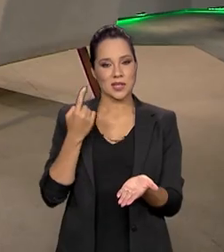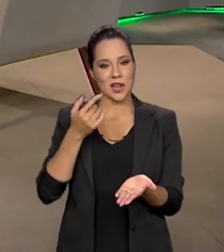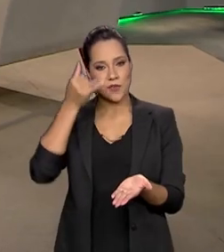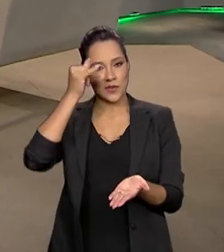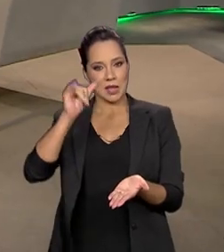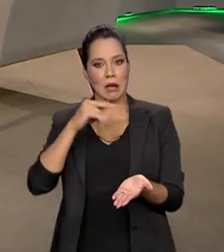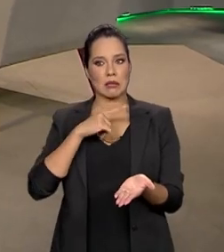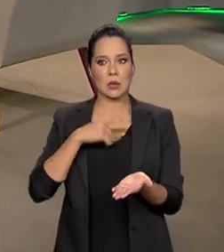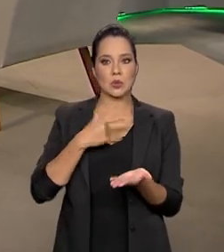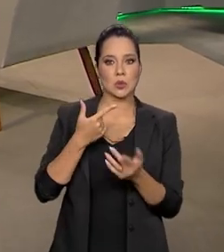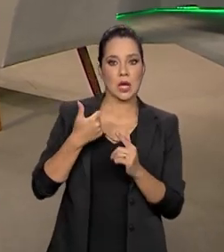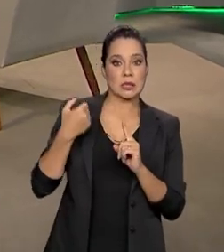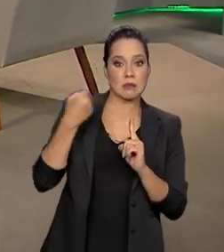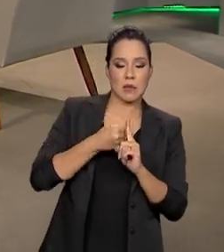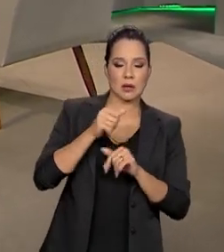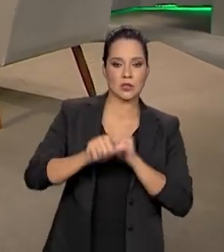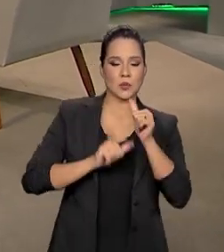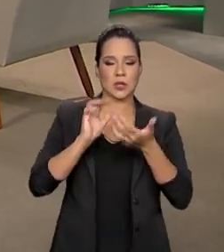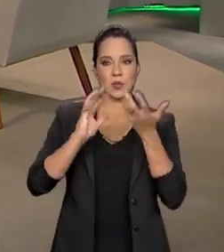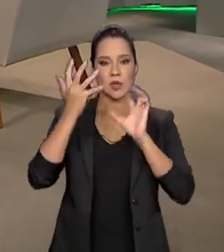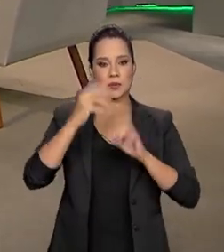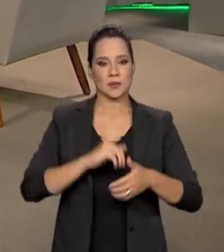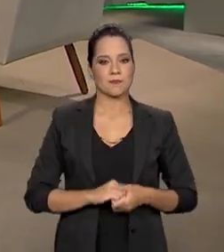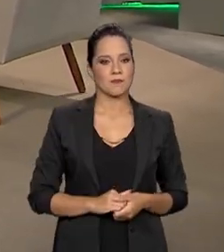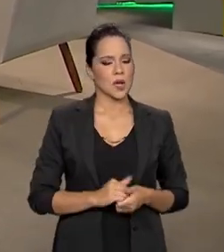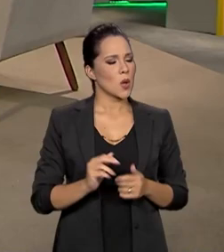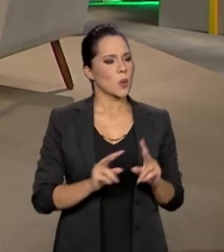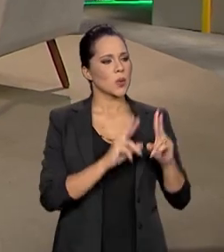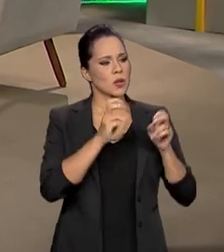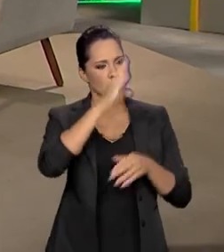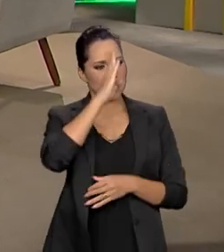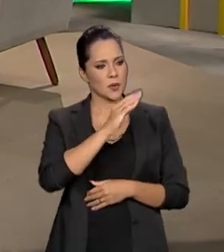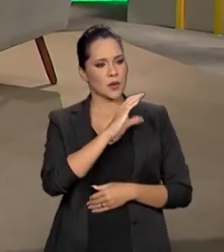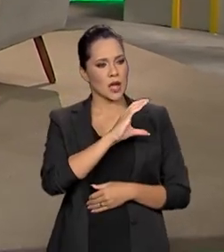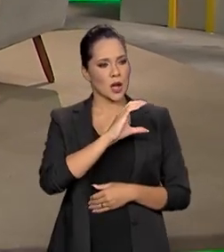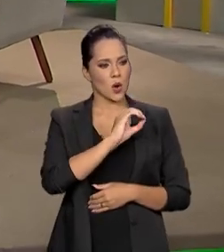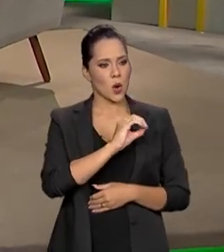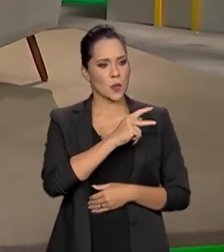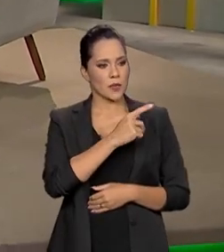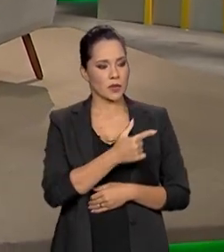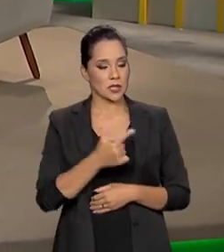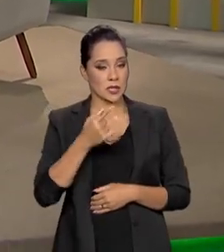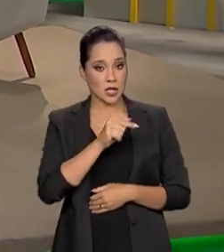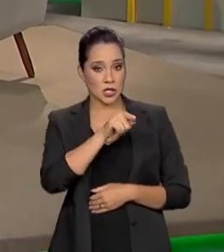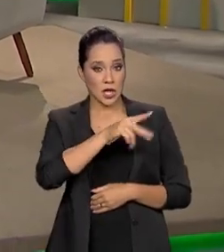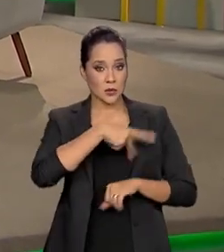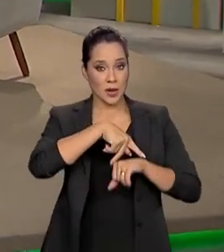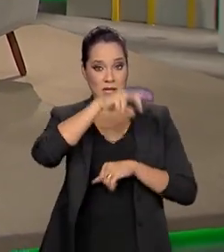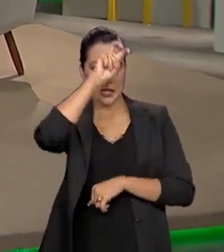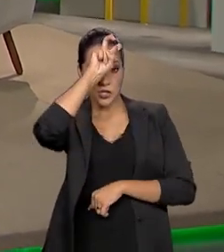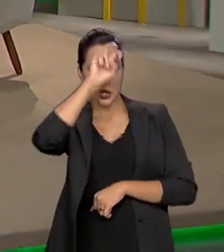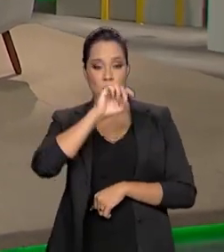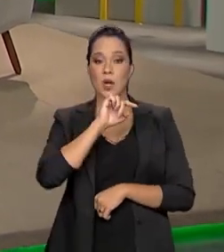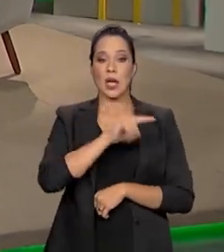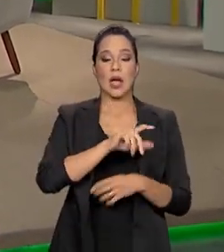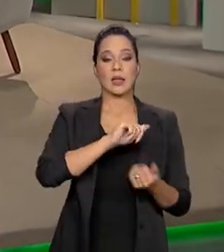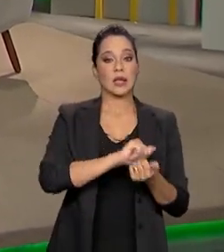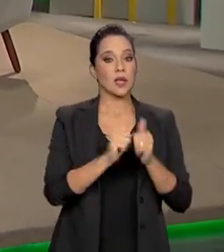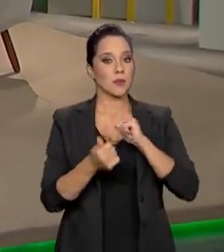tenha os impactos dessas mudanças. Uma das questões centrais da COP27 lá no Egito é a questão da